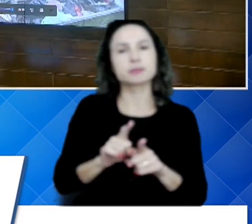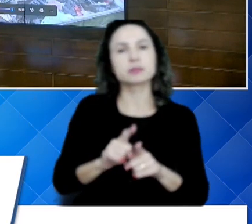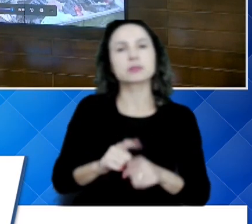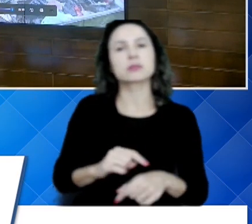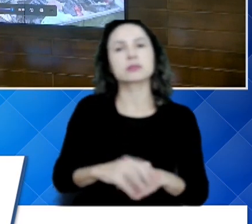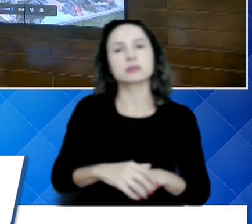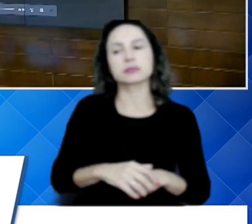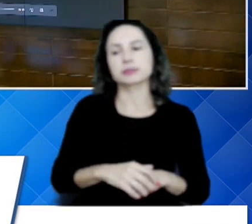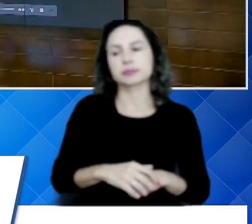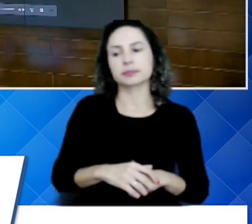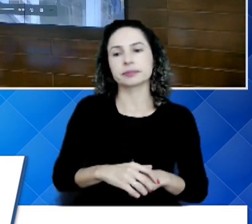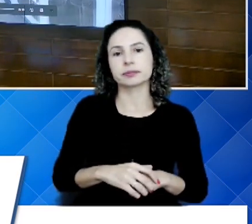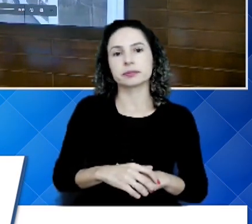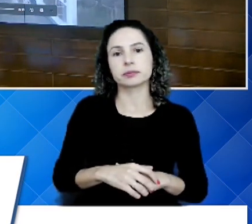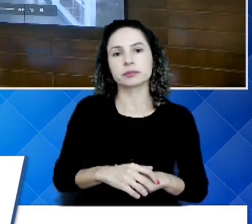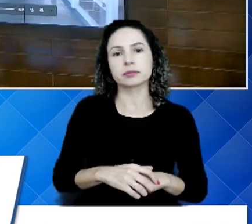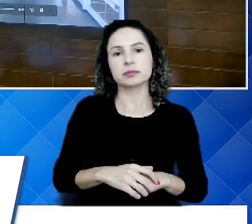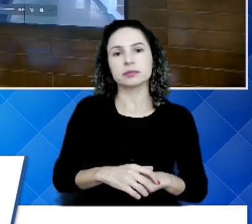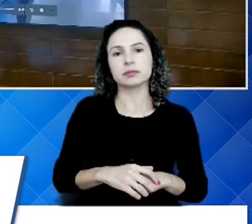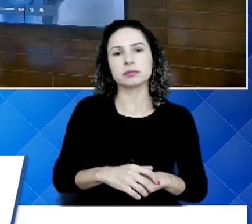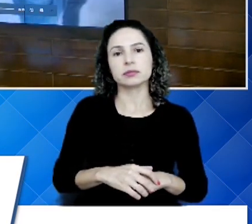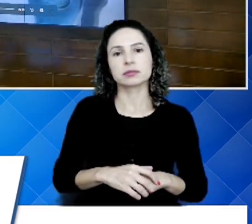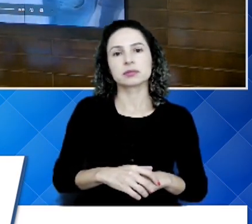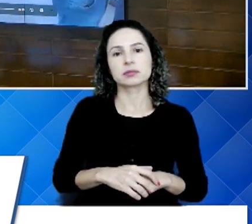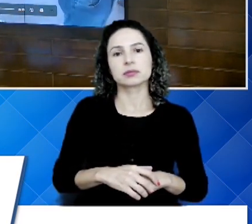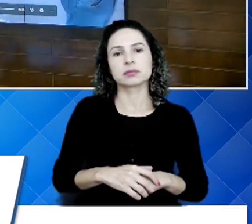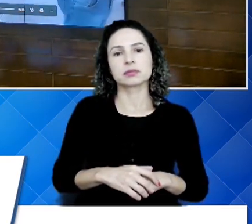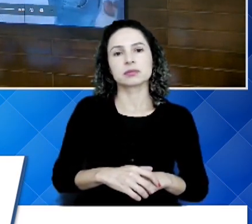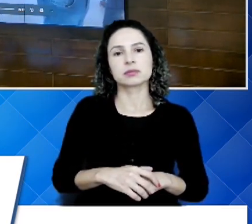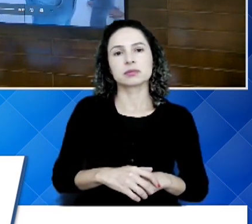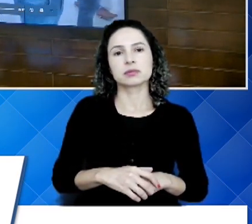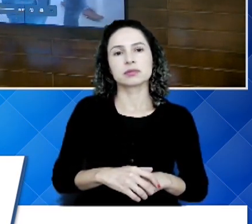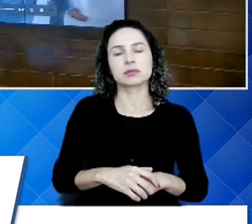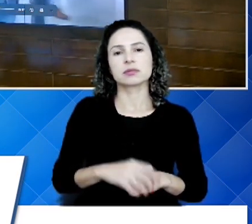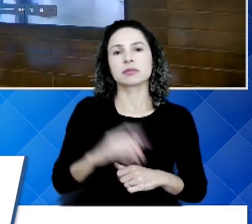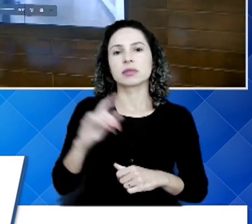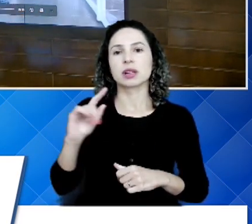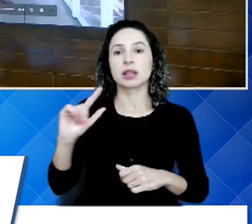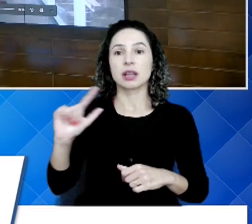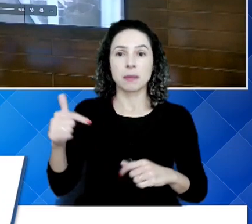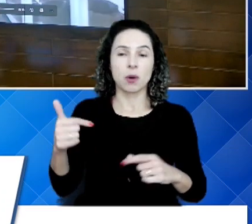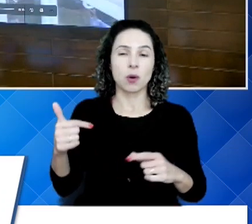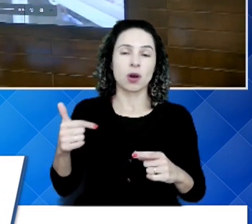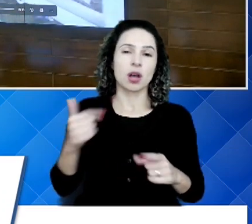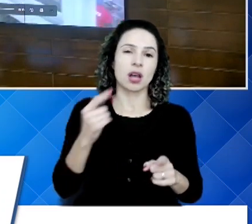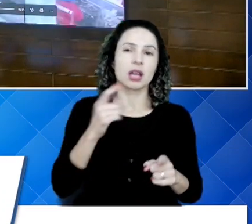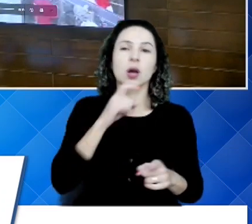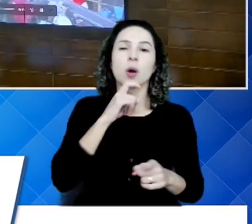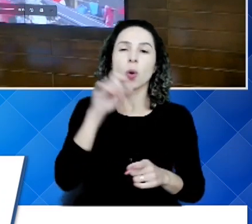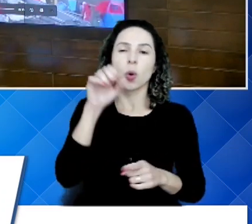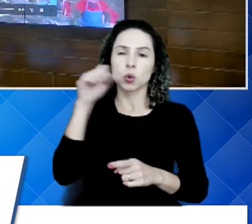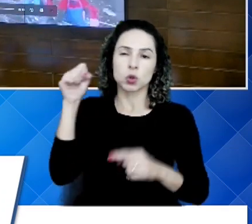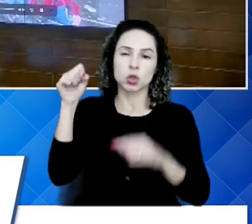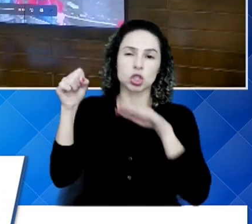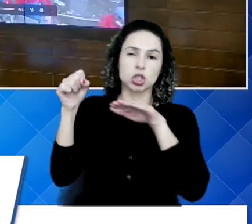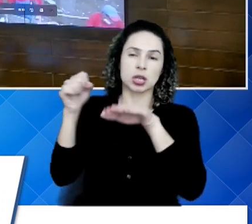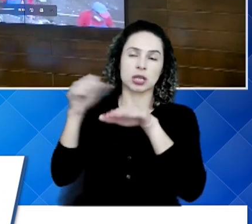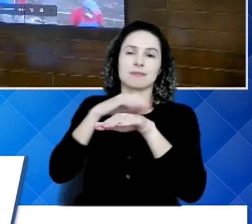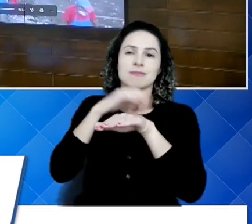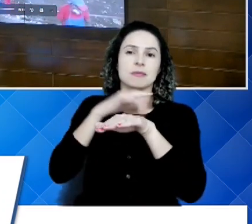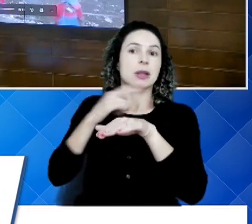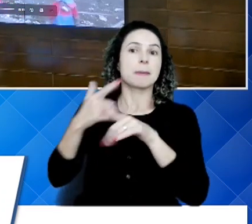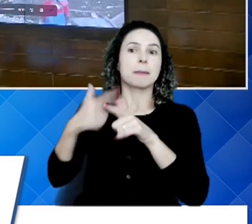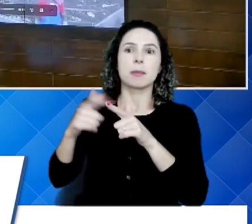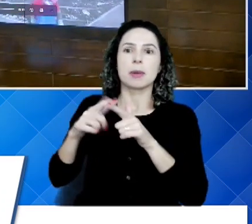eles depois que congela o animal para não ter nenhum problema de